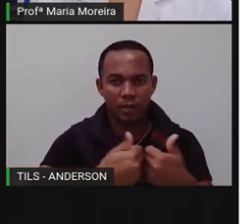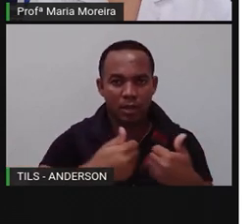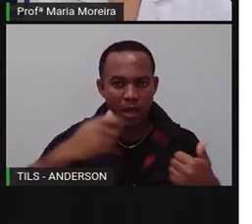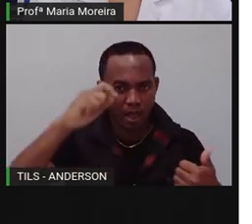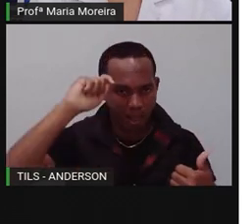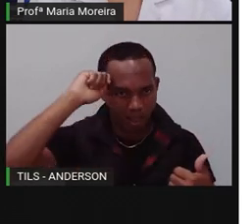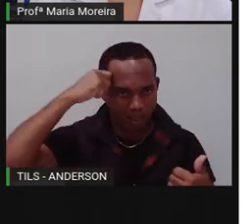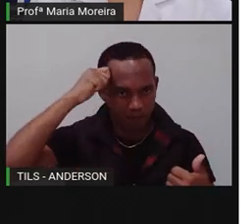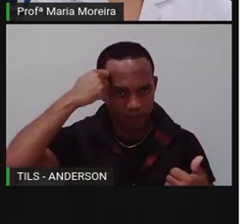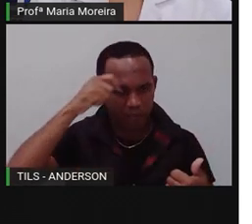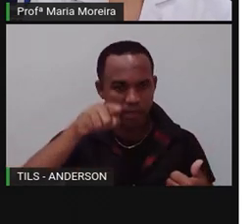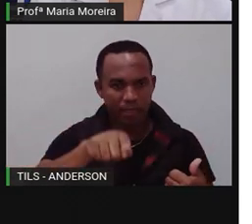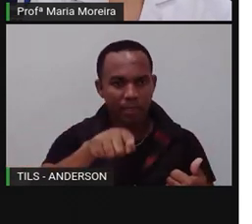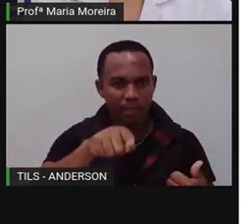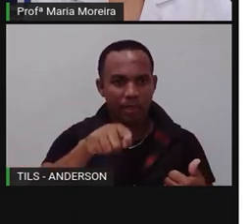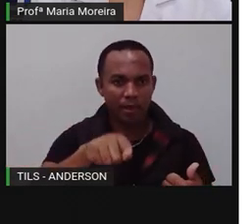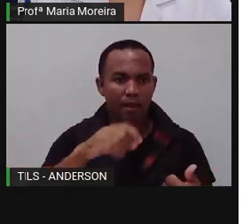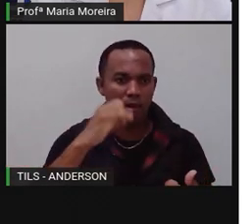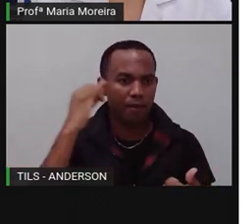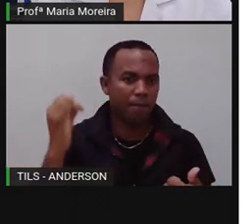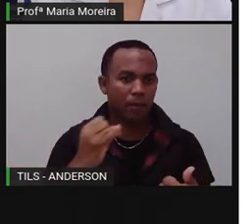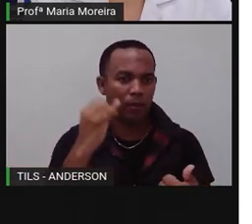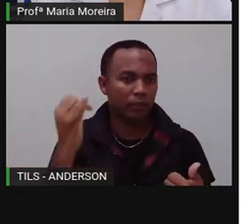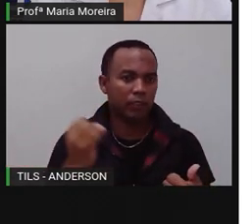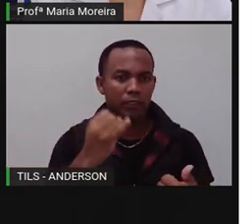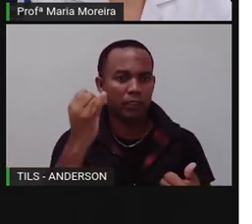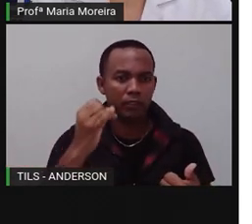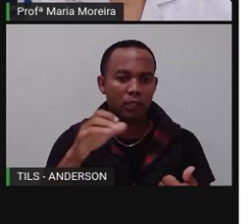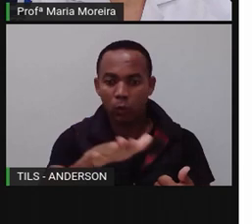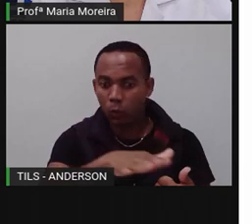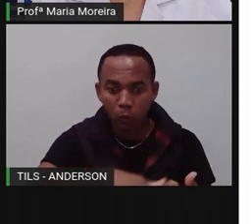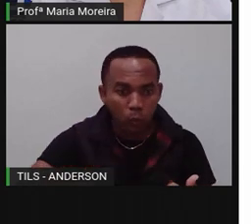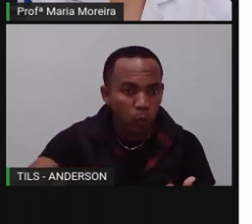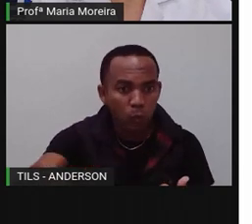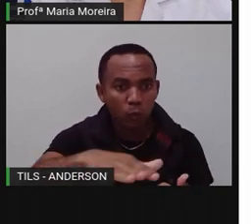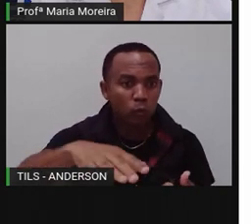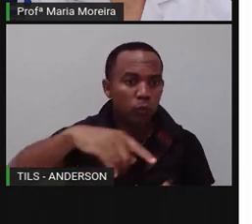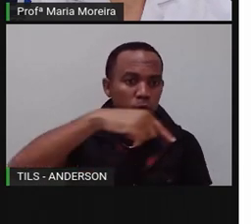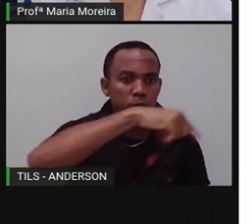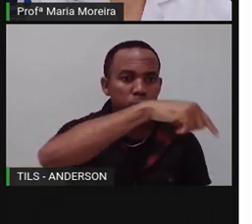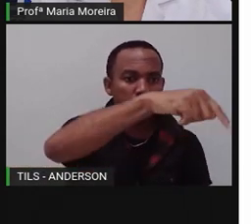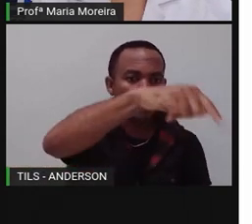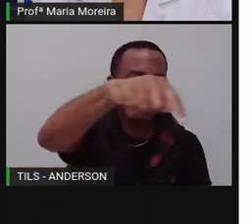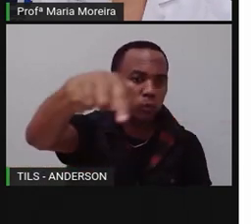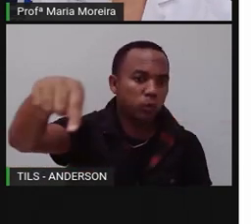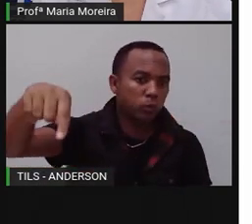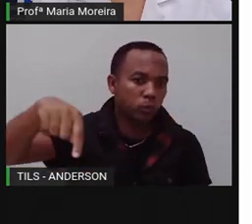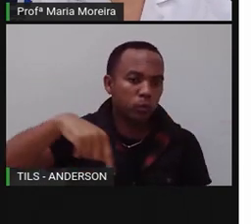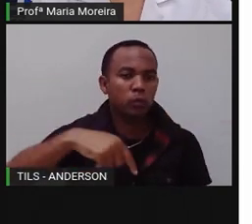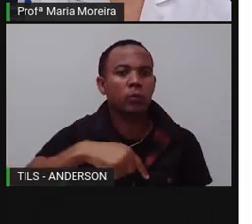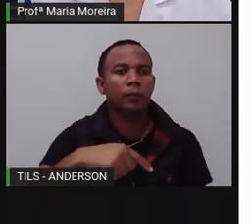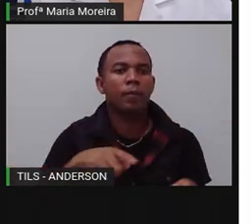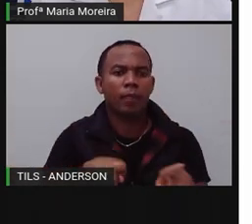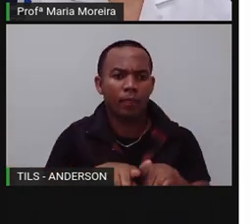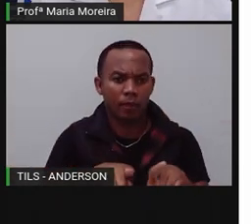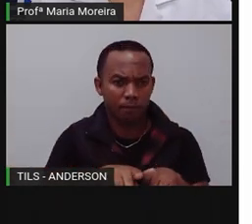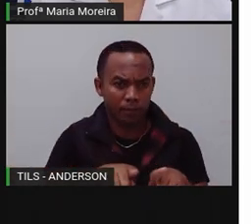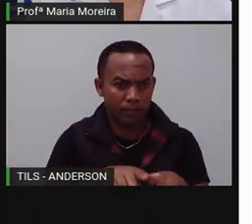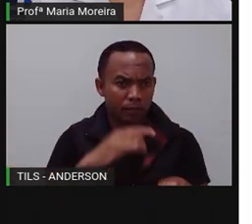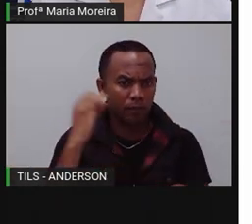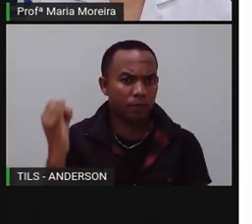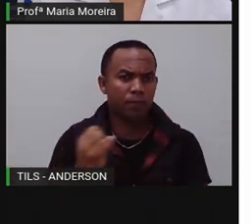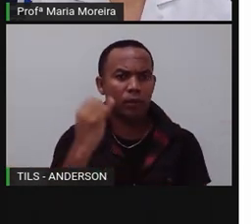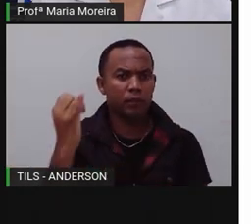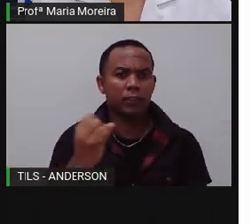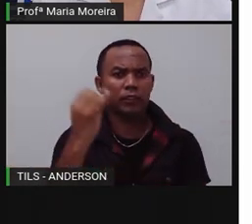esse rio é de extrema importância para toda a sociedade que o rodeia, sendo, né, um item essencial